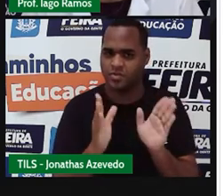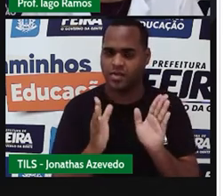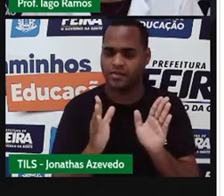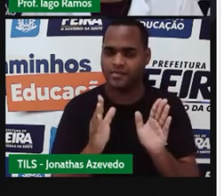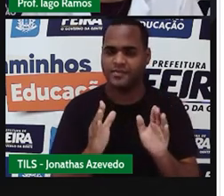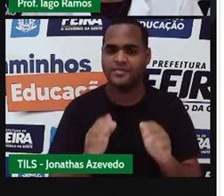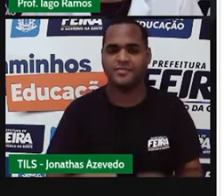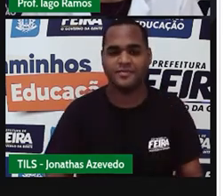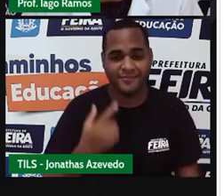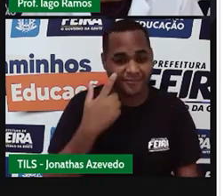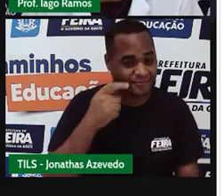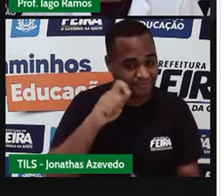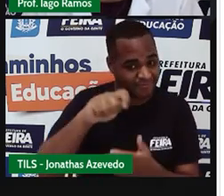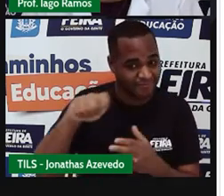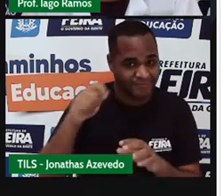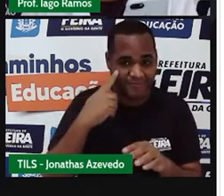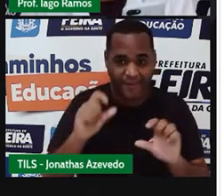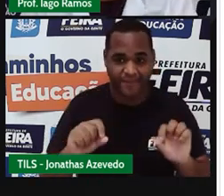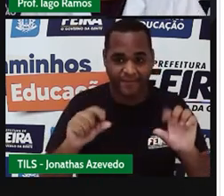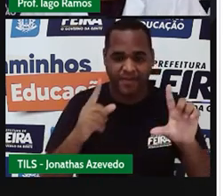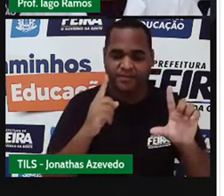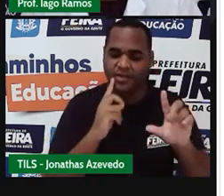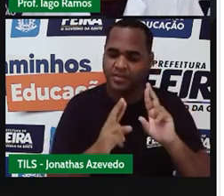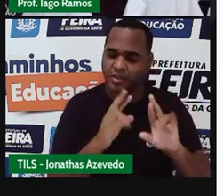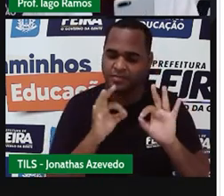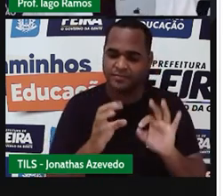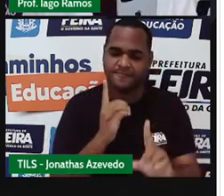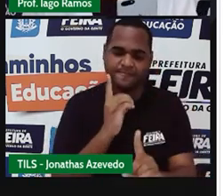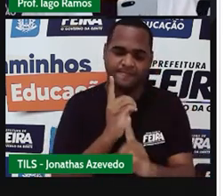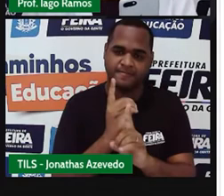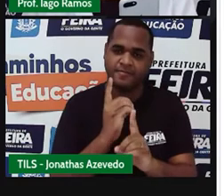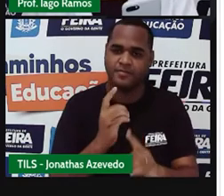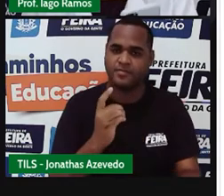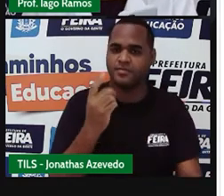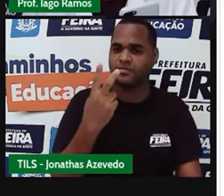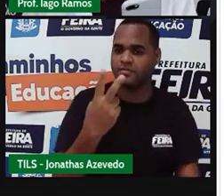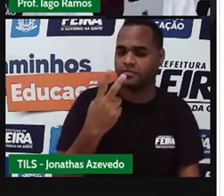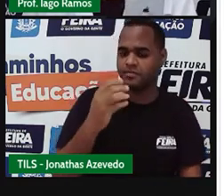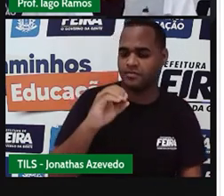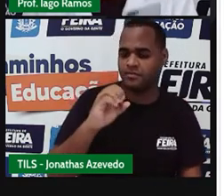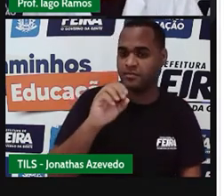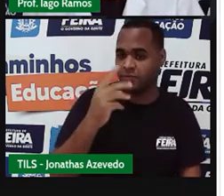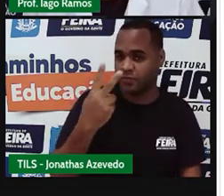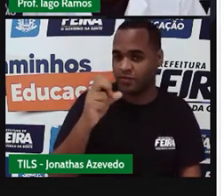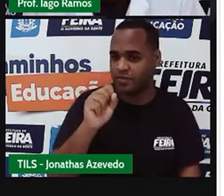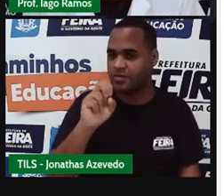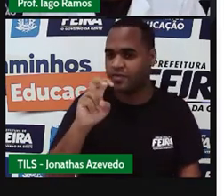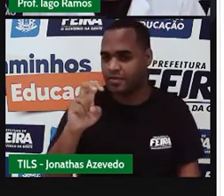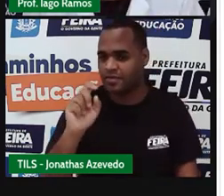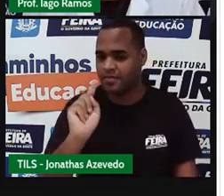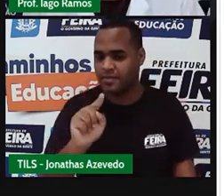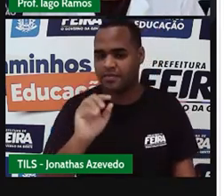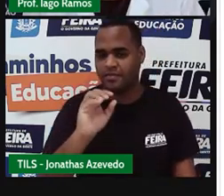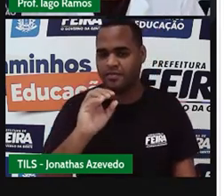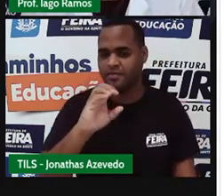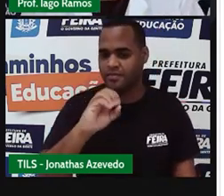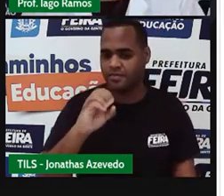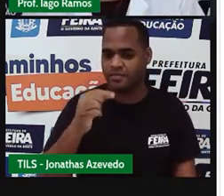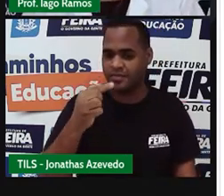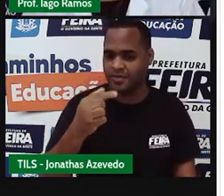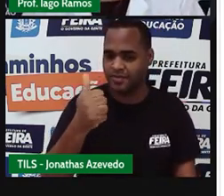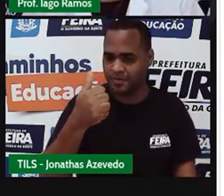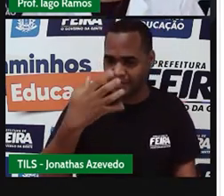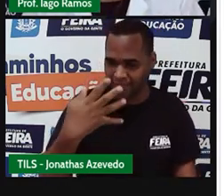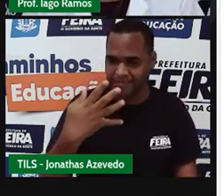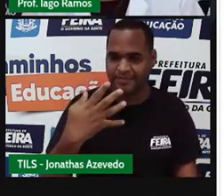vou escrever aqui na tela o resultado que eu encontrei. Foi 285.714.